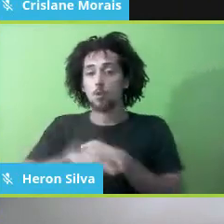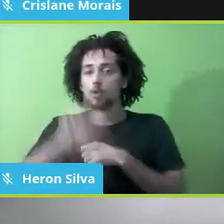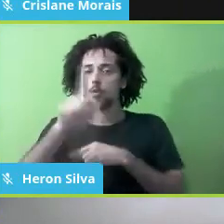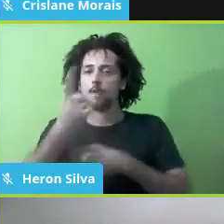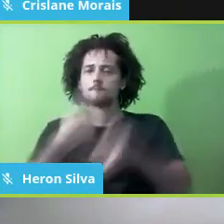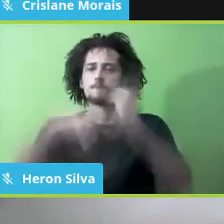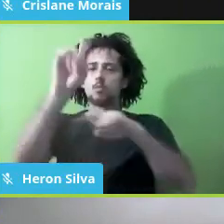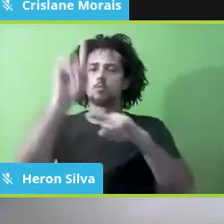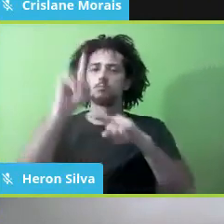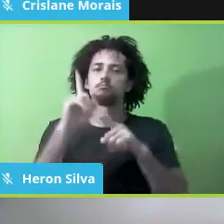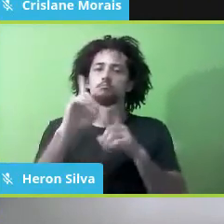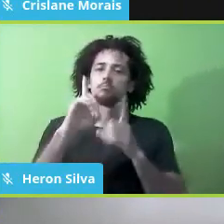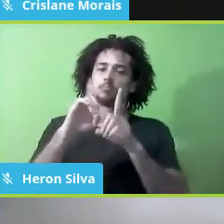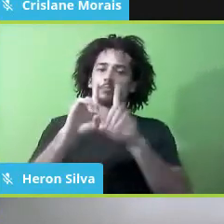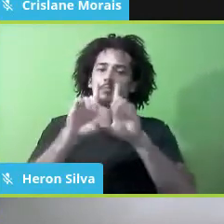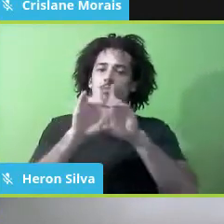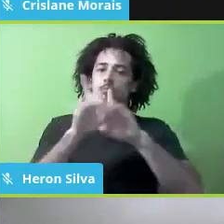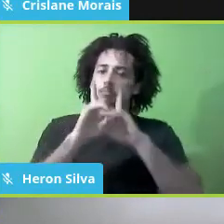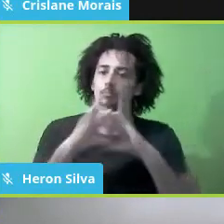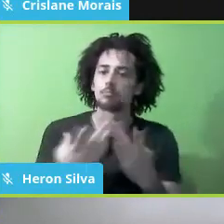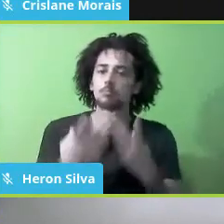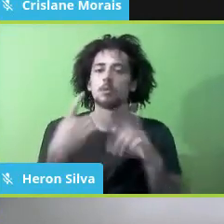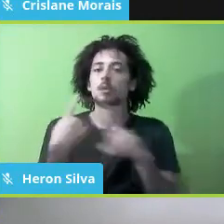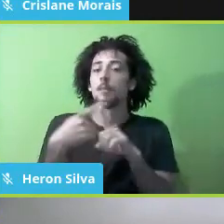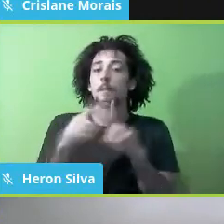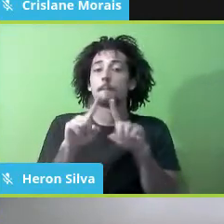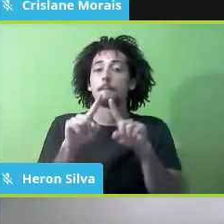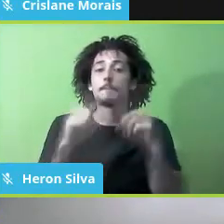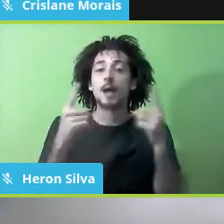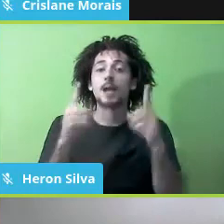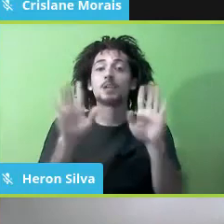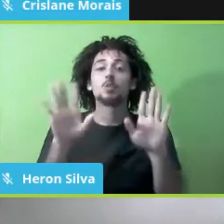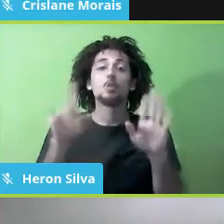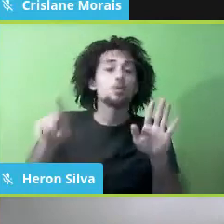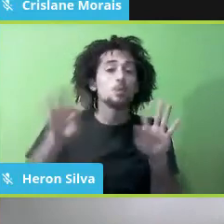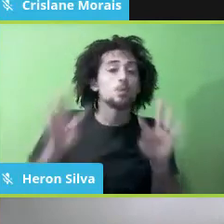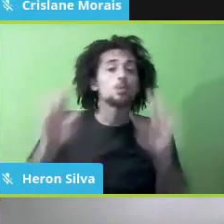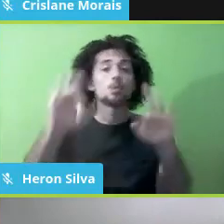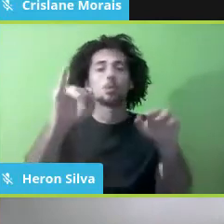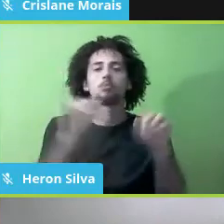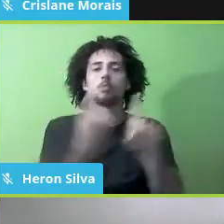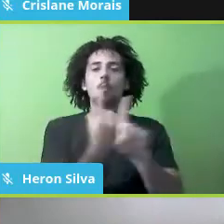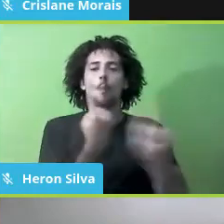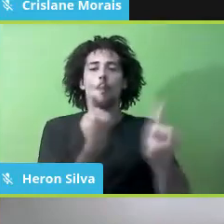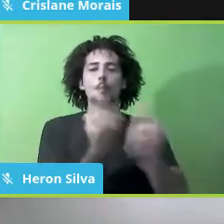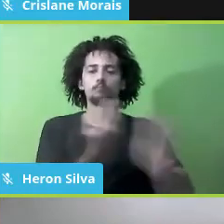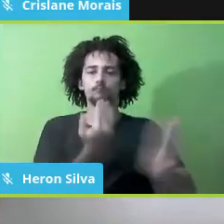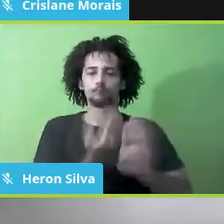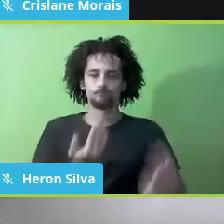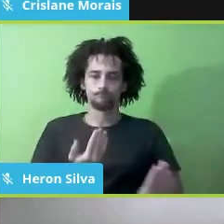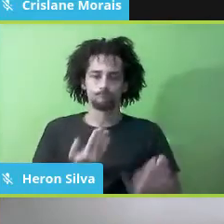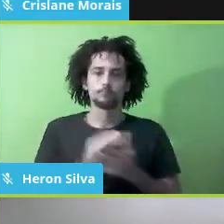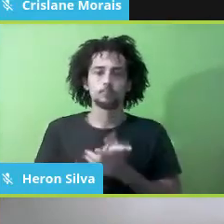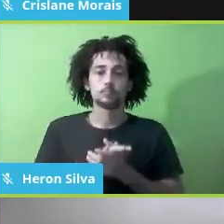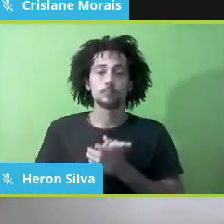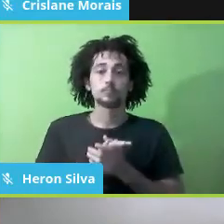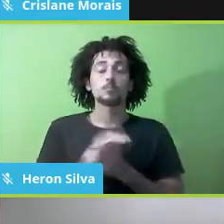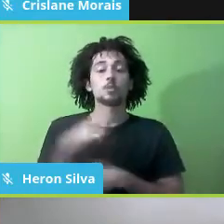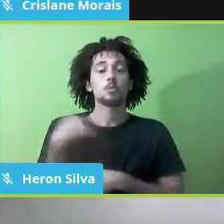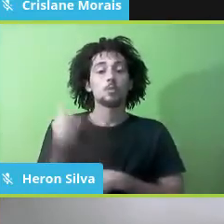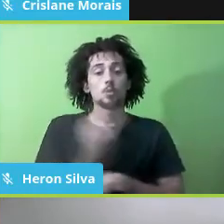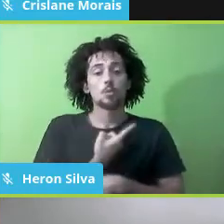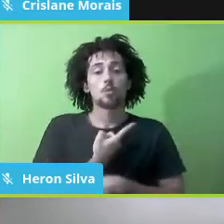estando todos tão distantes uns dos outros. Temos que recuperar uma coisa que é muito forte na Constituição,